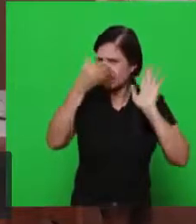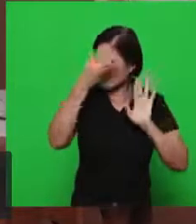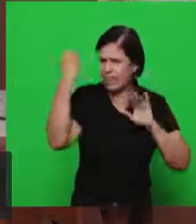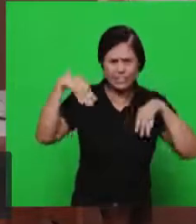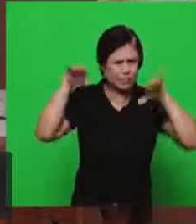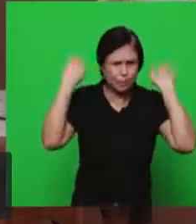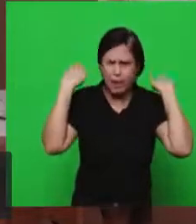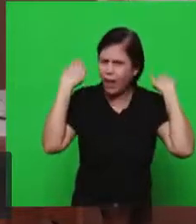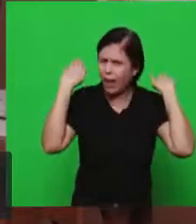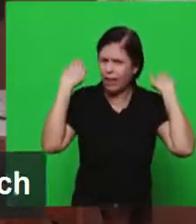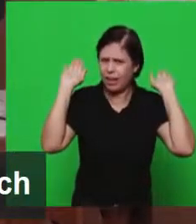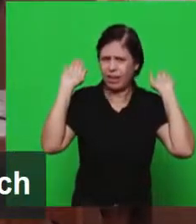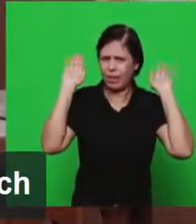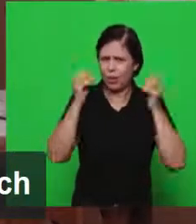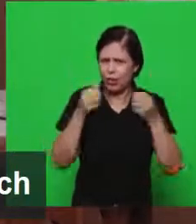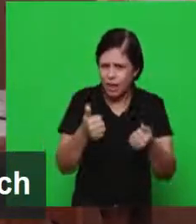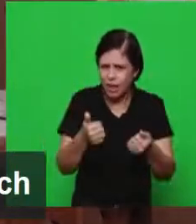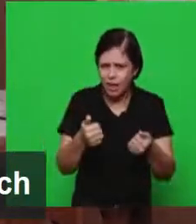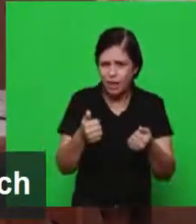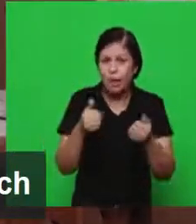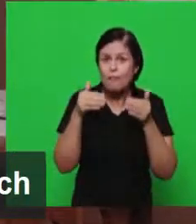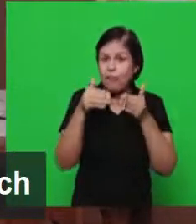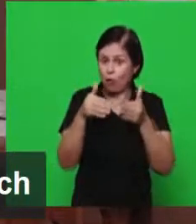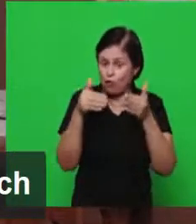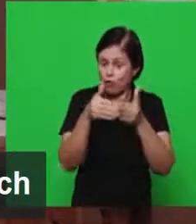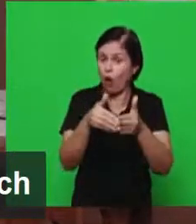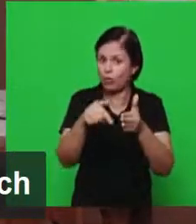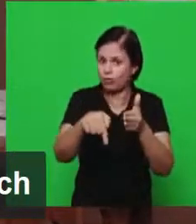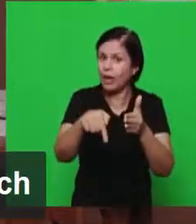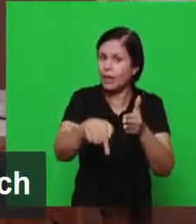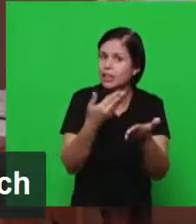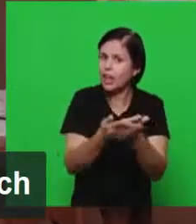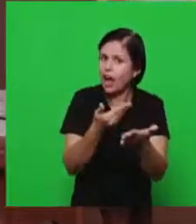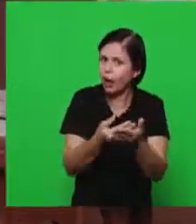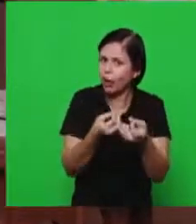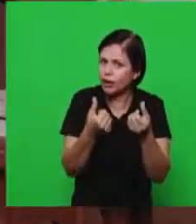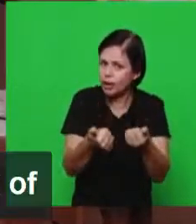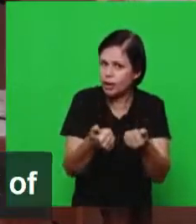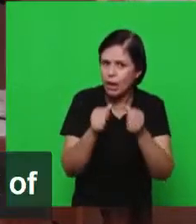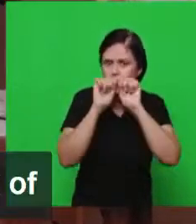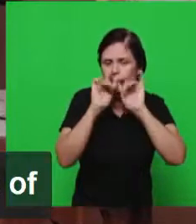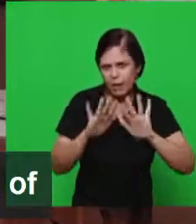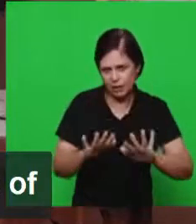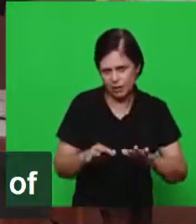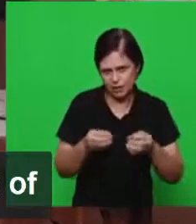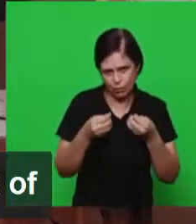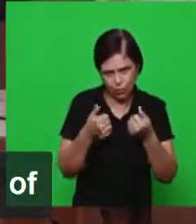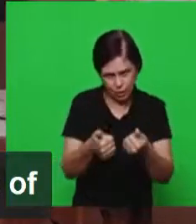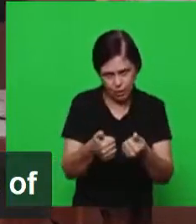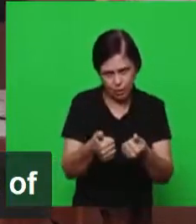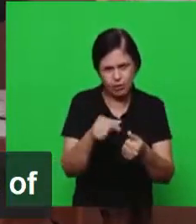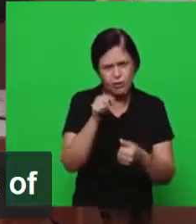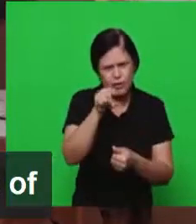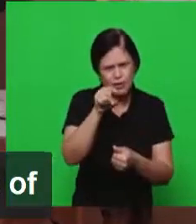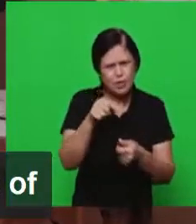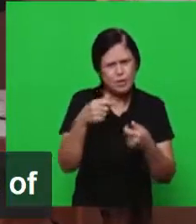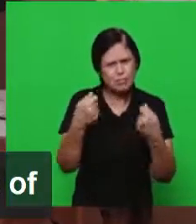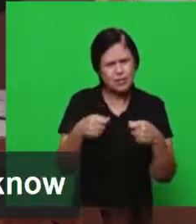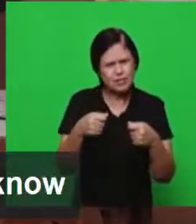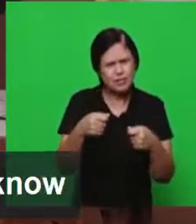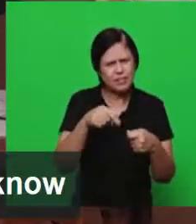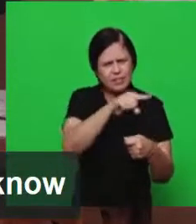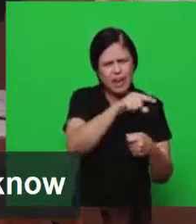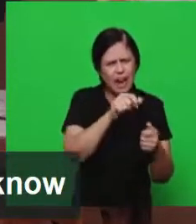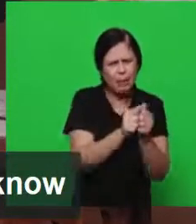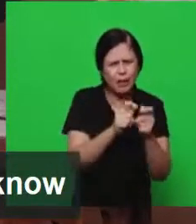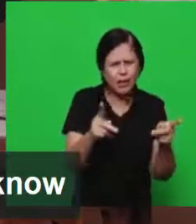disso vamos aqui naquilo que é o benefício para a vida da igreja procure entrar meu irmão vai ler o